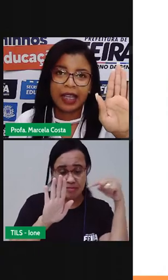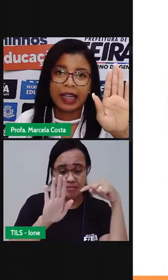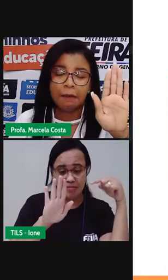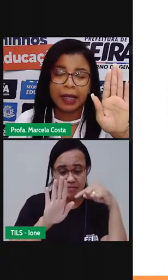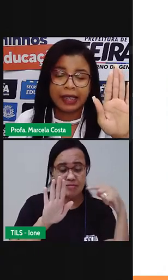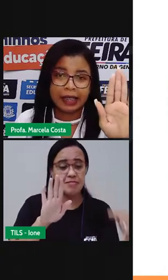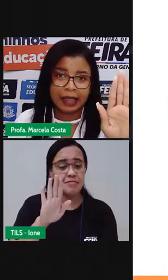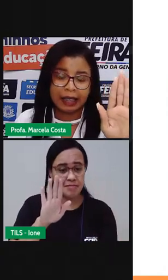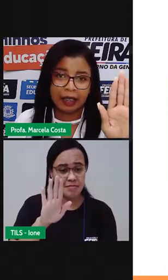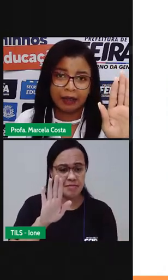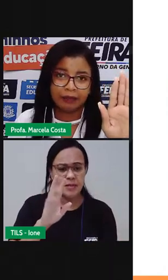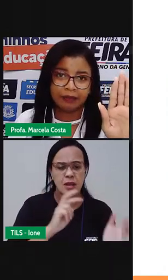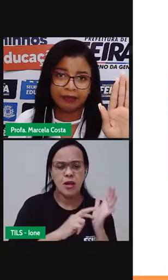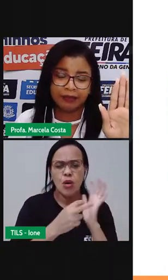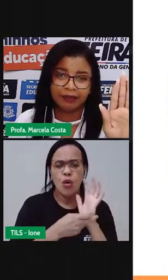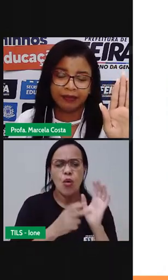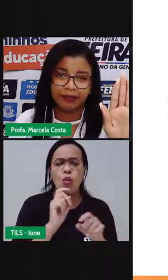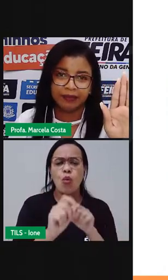O que é que ele representa?